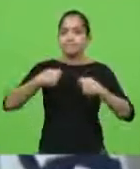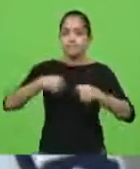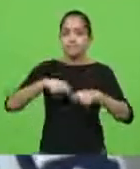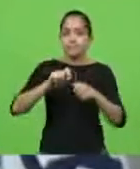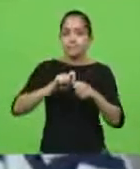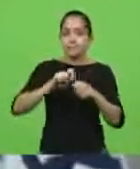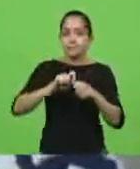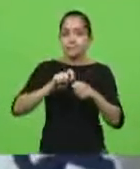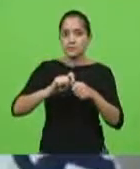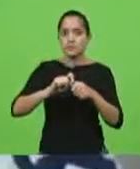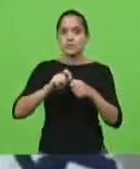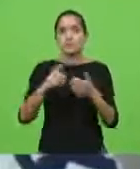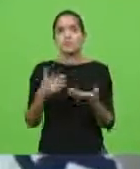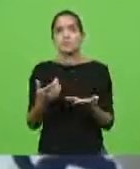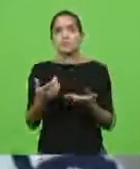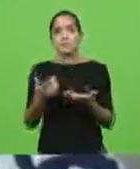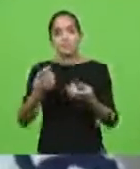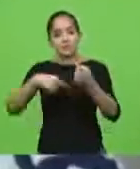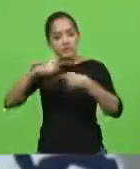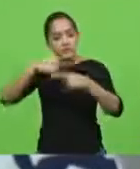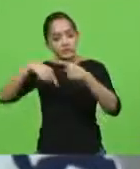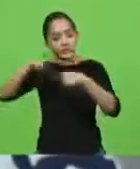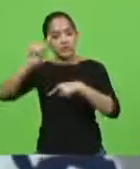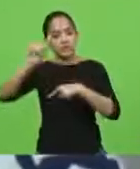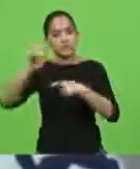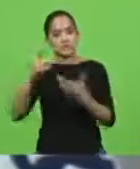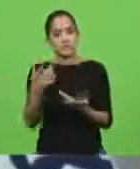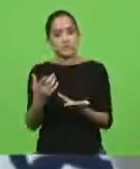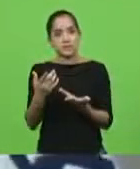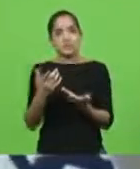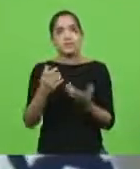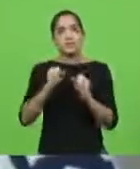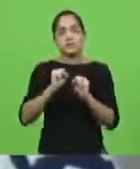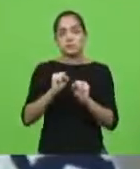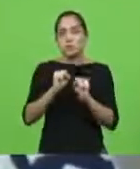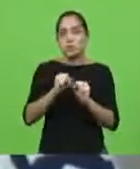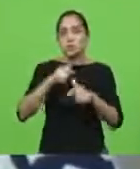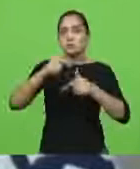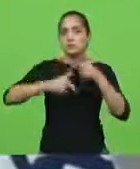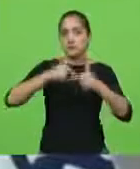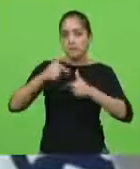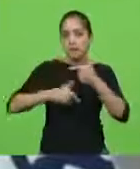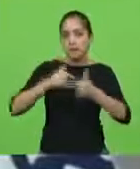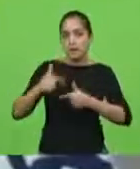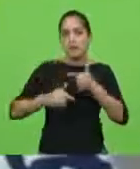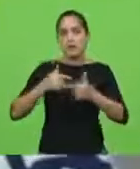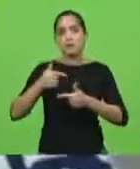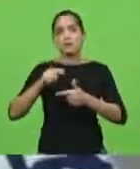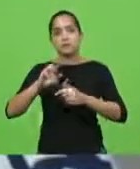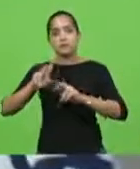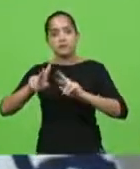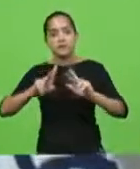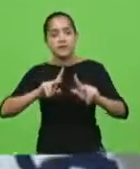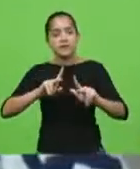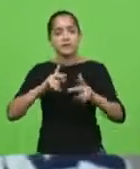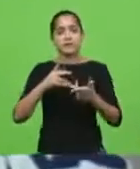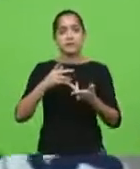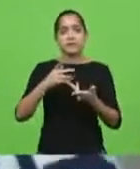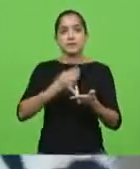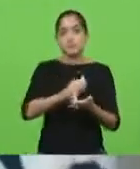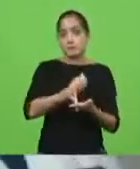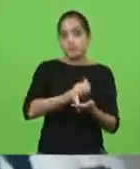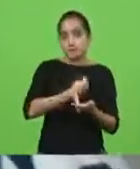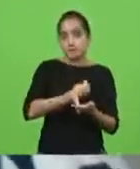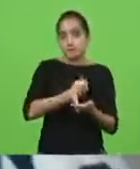a diferença na vida das pessoas. Que nós possamos, com o nosso trabalho, com a nossa diferença na vida pessoal, seja